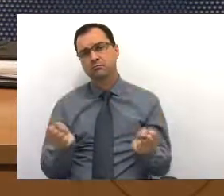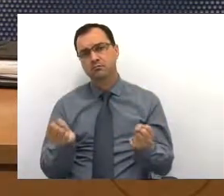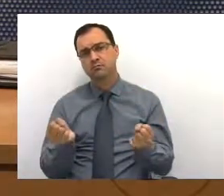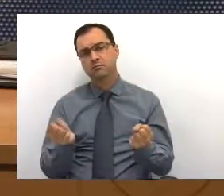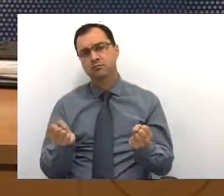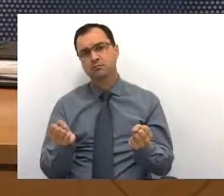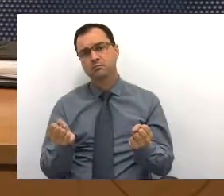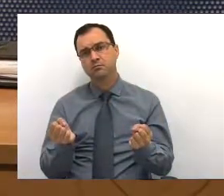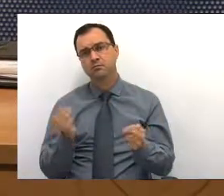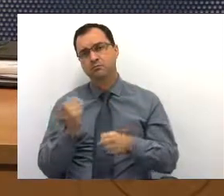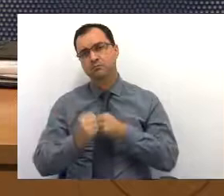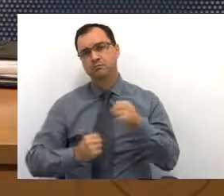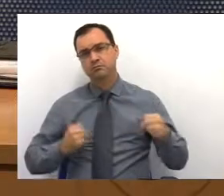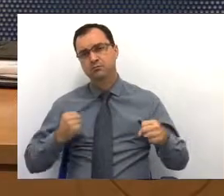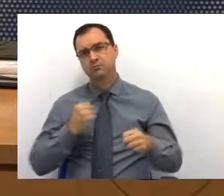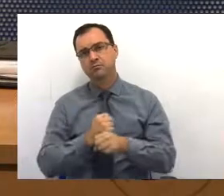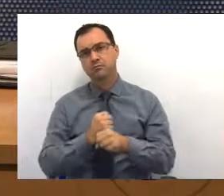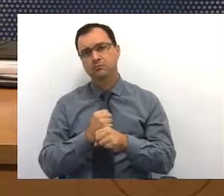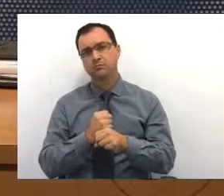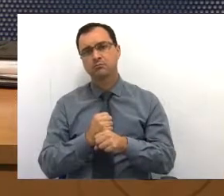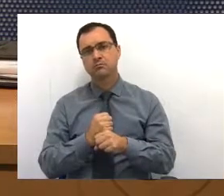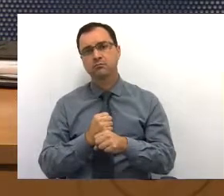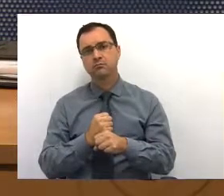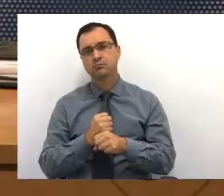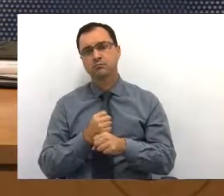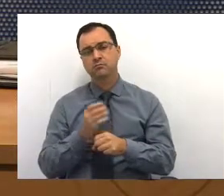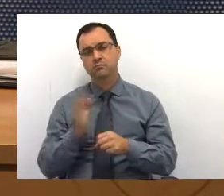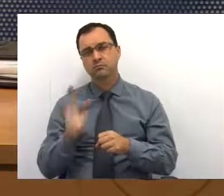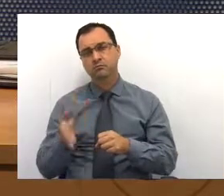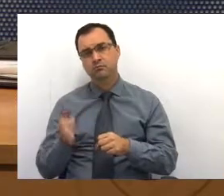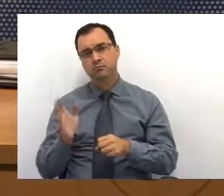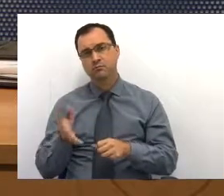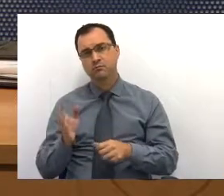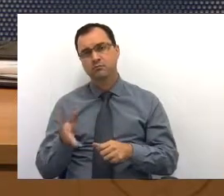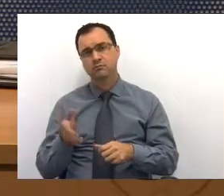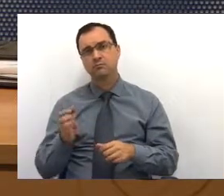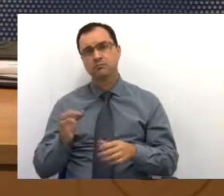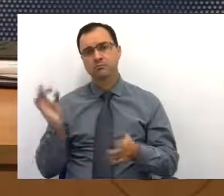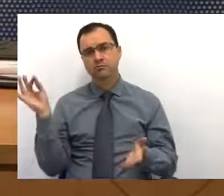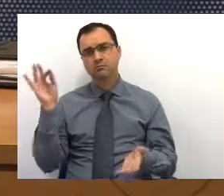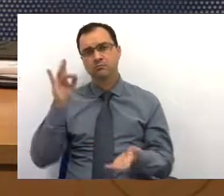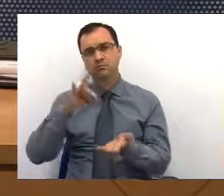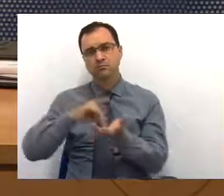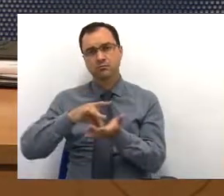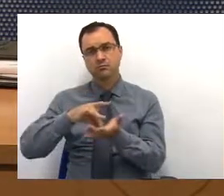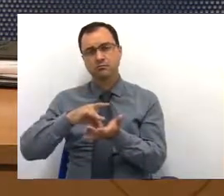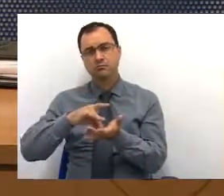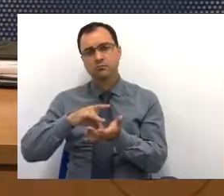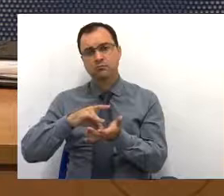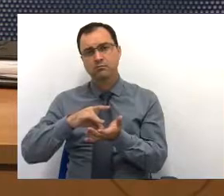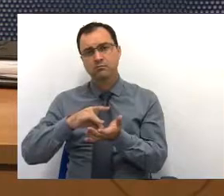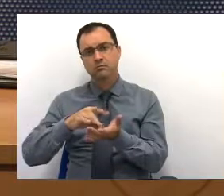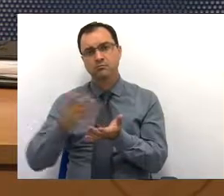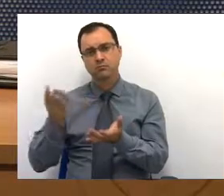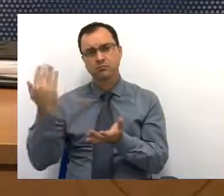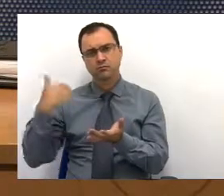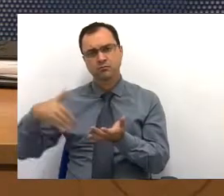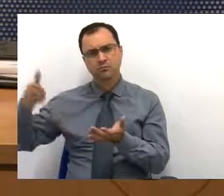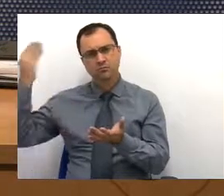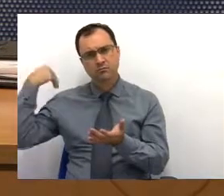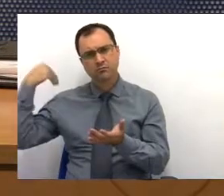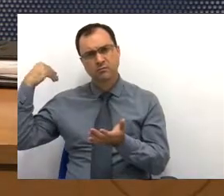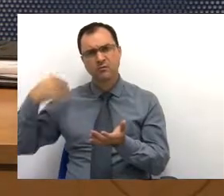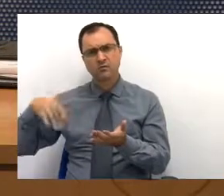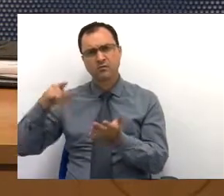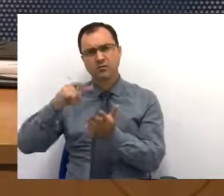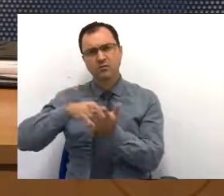para esse ano, não é? Quer dizer, essa está mais realista do que aquela que foi